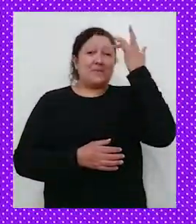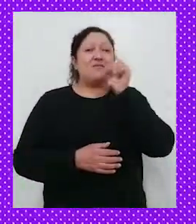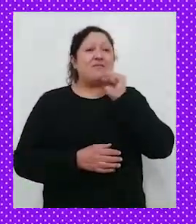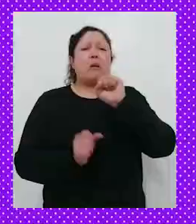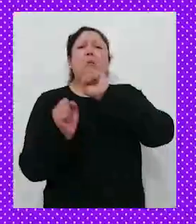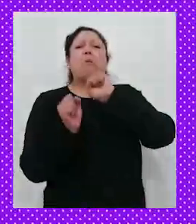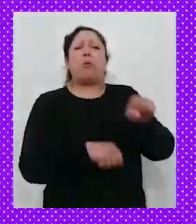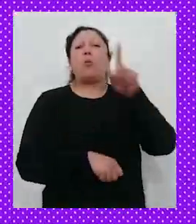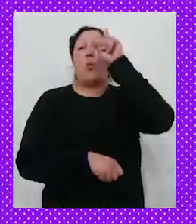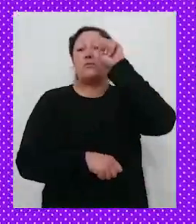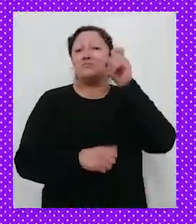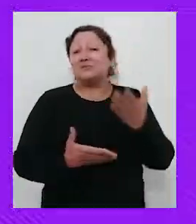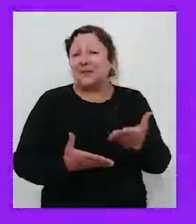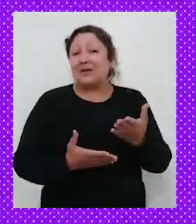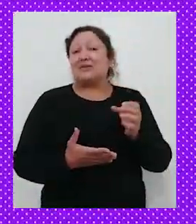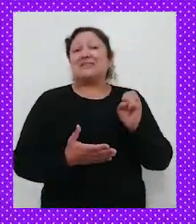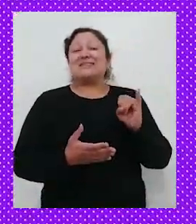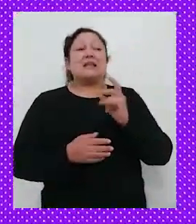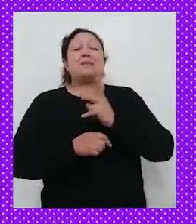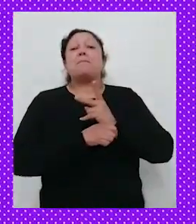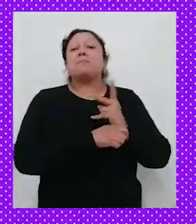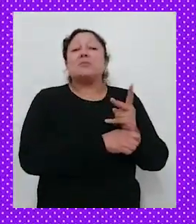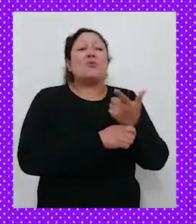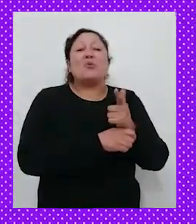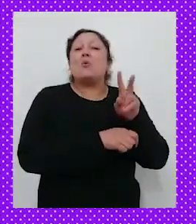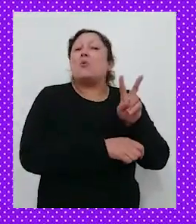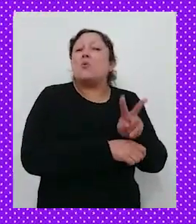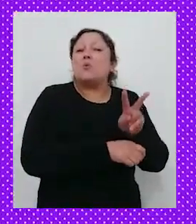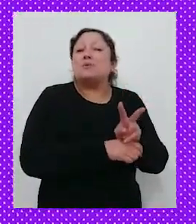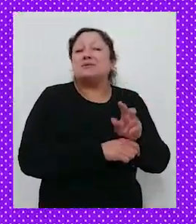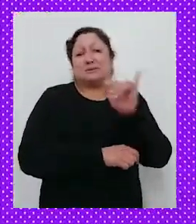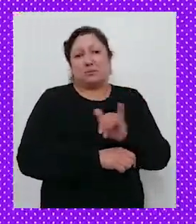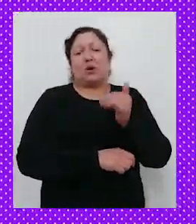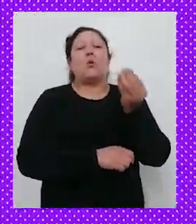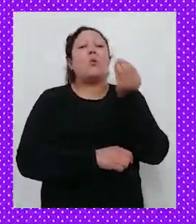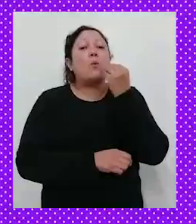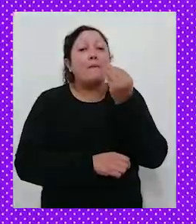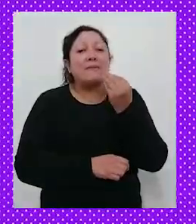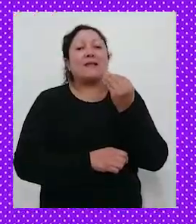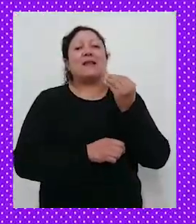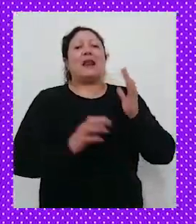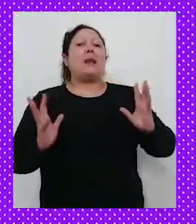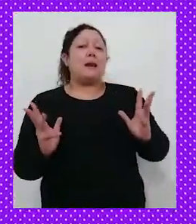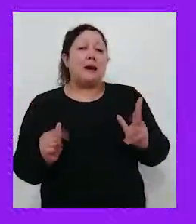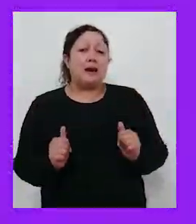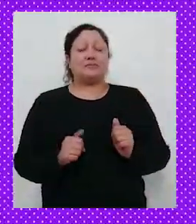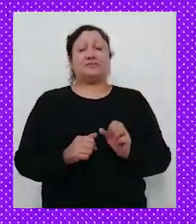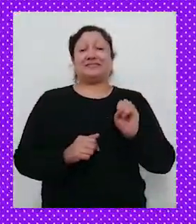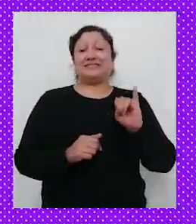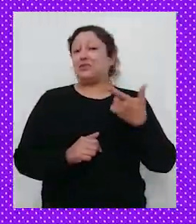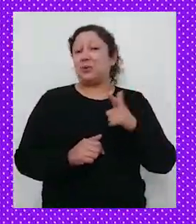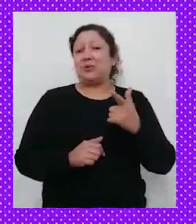idoso é abandonado no hospital. Quando não lhe prestam os cuidados necessários de alimentação, higiene.